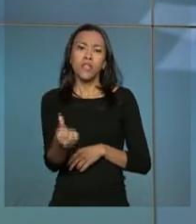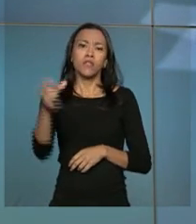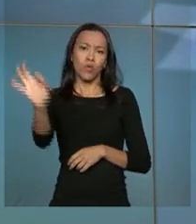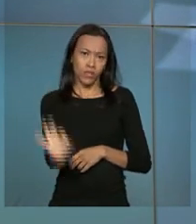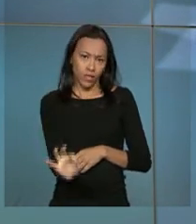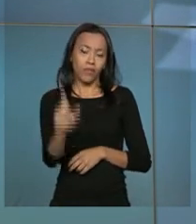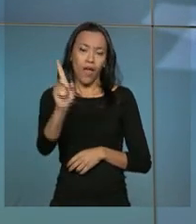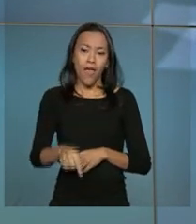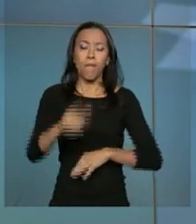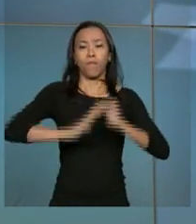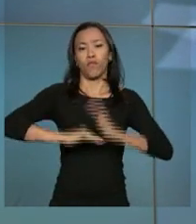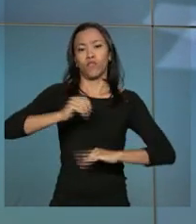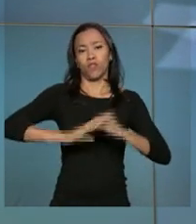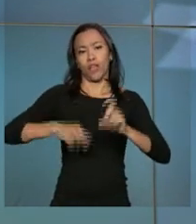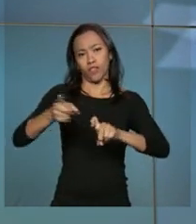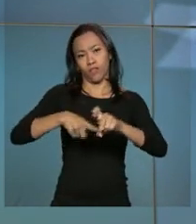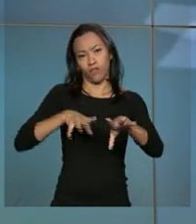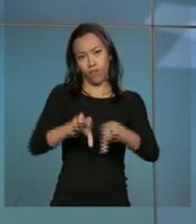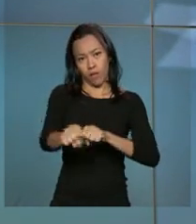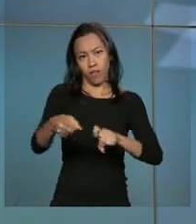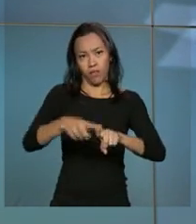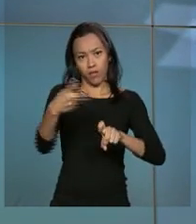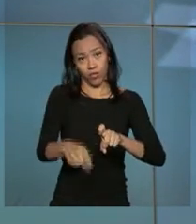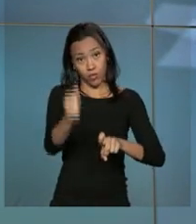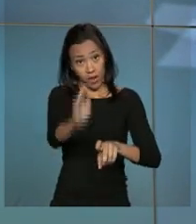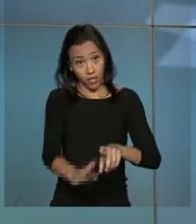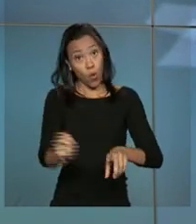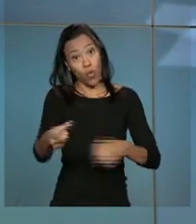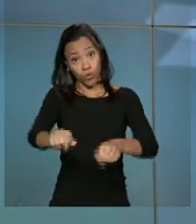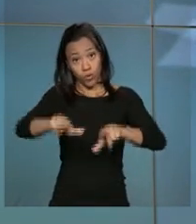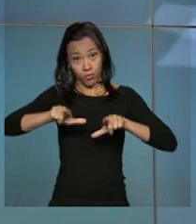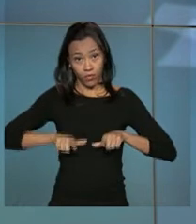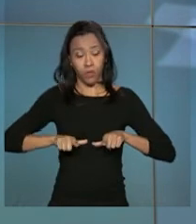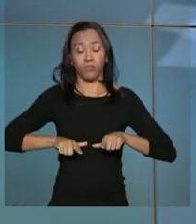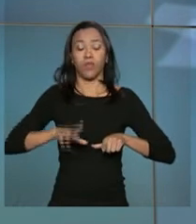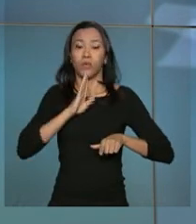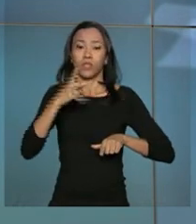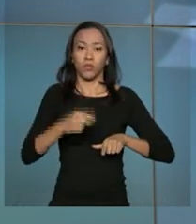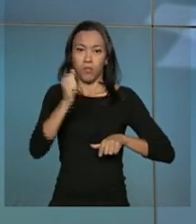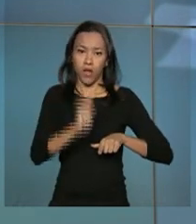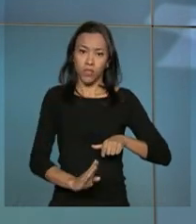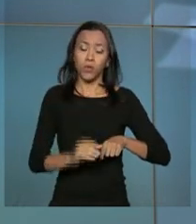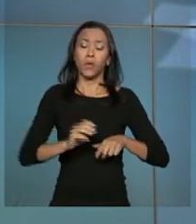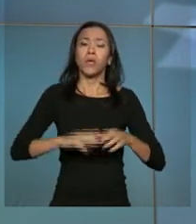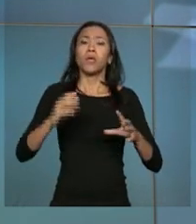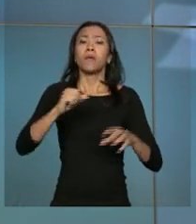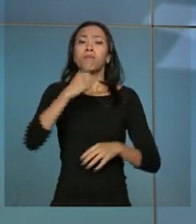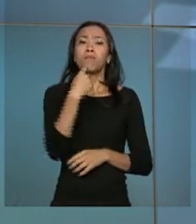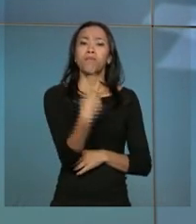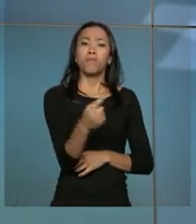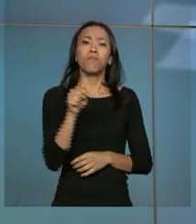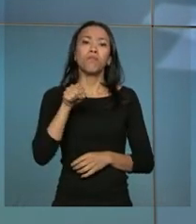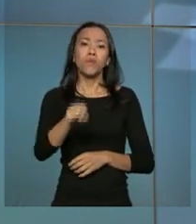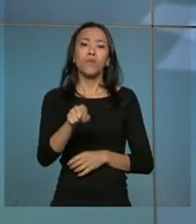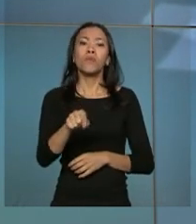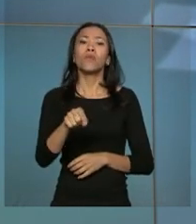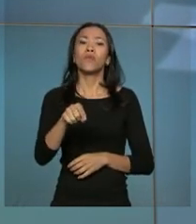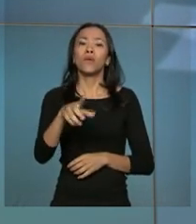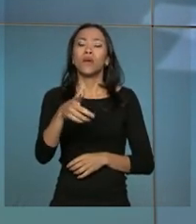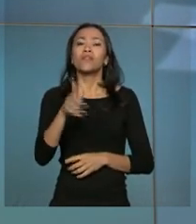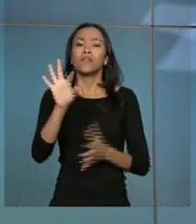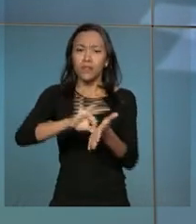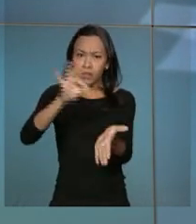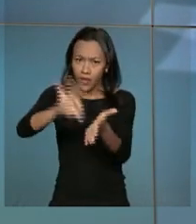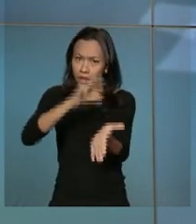brasileiros ou com diplomas revalidados. No total, 1.410 profissionais com formação no Brasil se